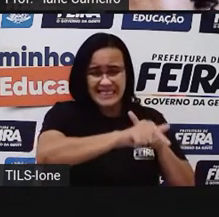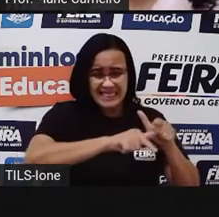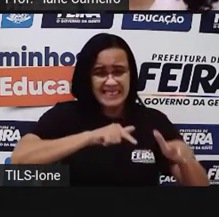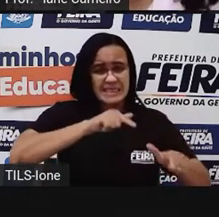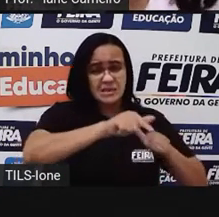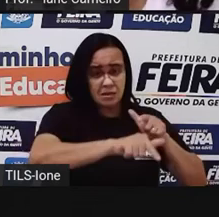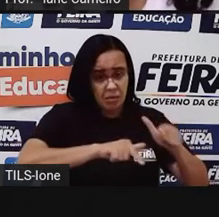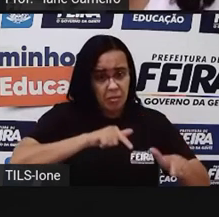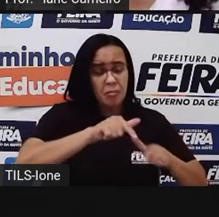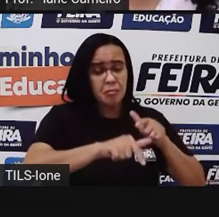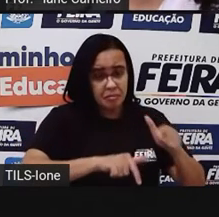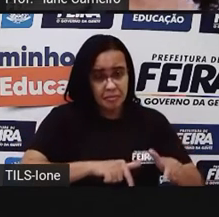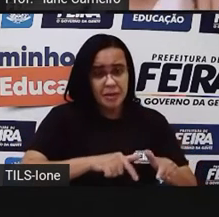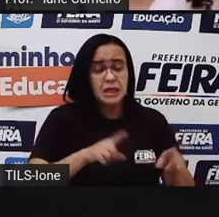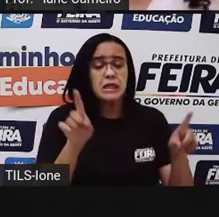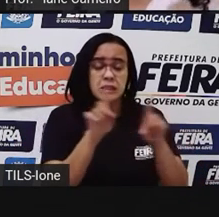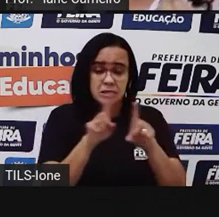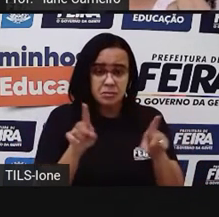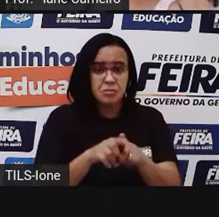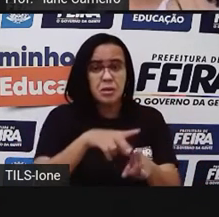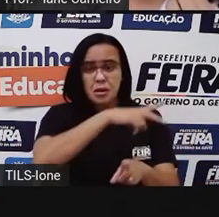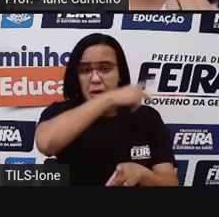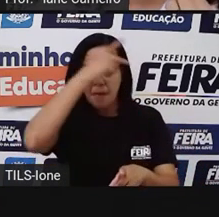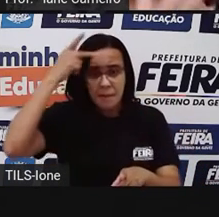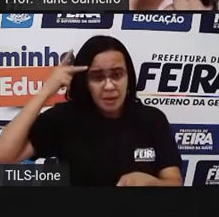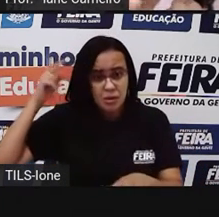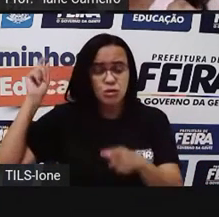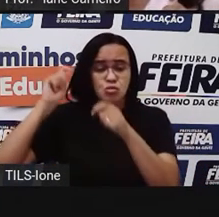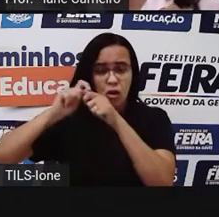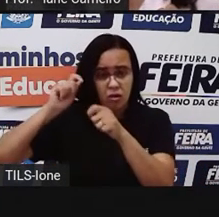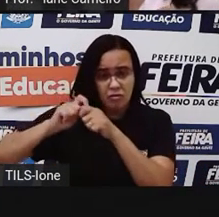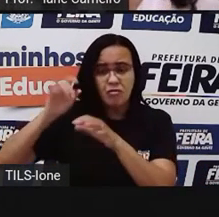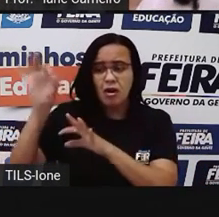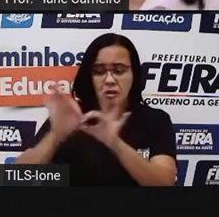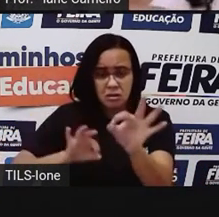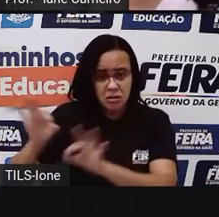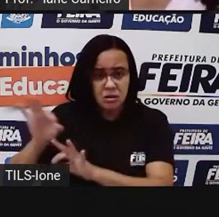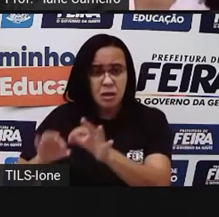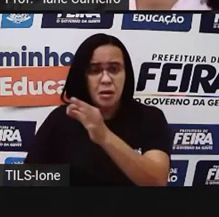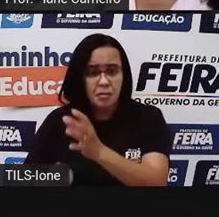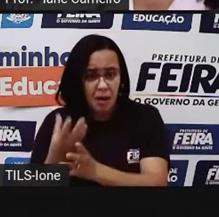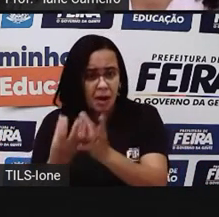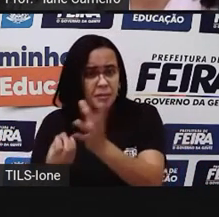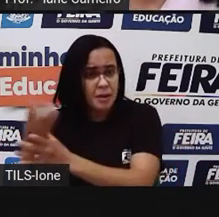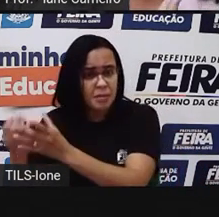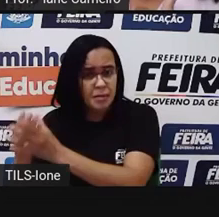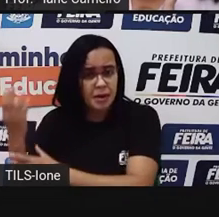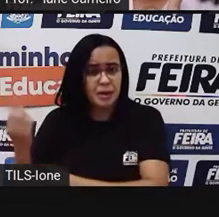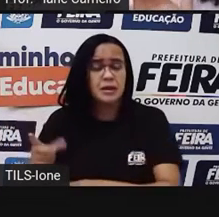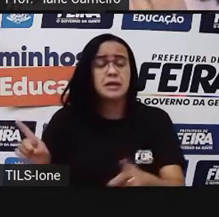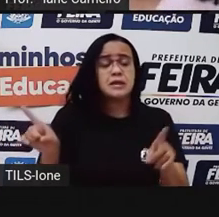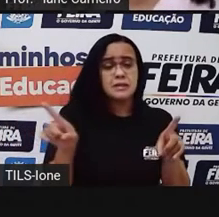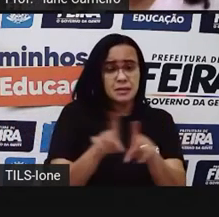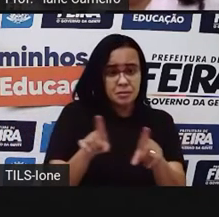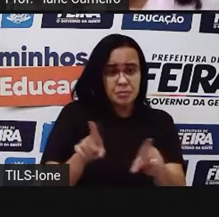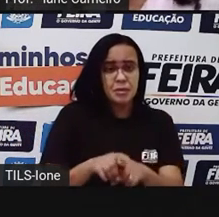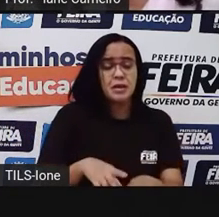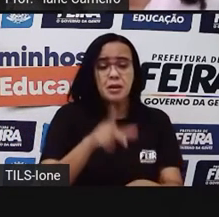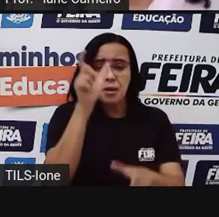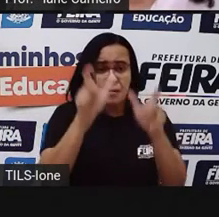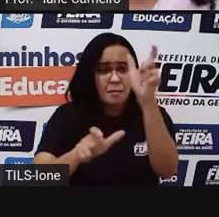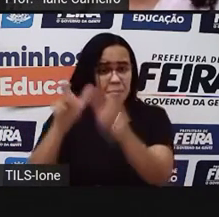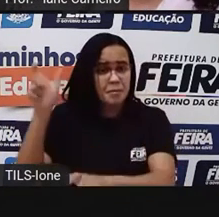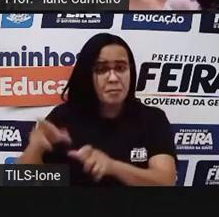também somos importantes, né? Por isso que existe o código aí de defesa do consumidor para a gente poder comprar um produto